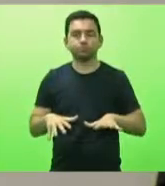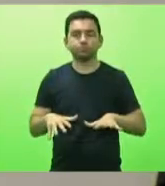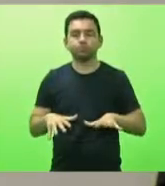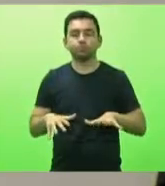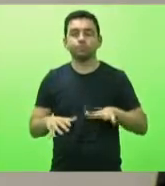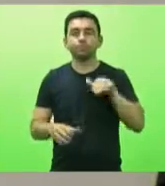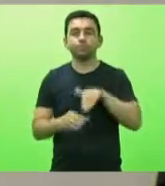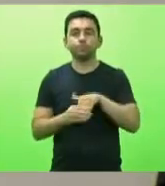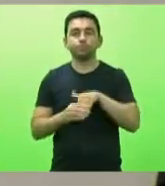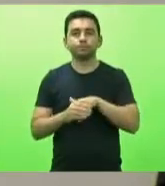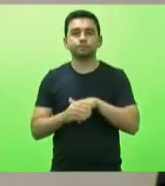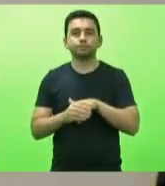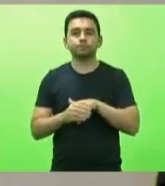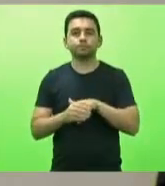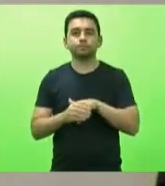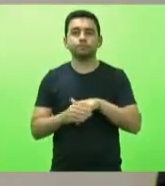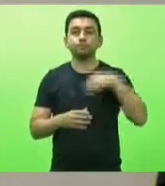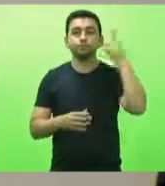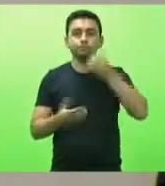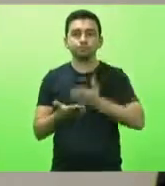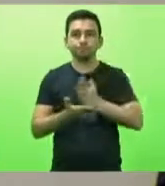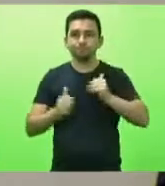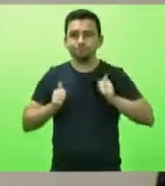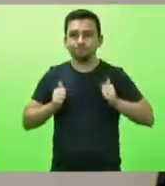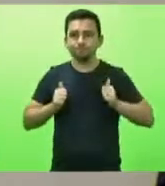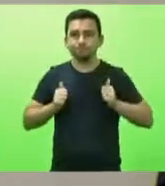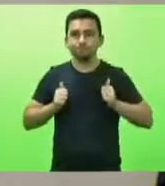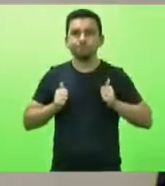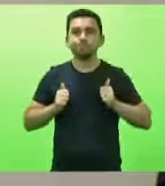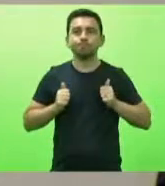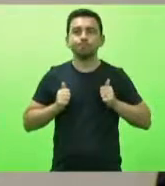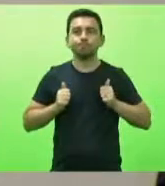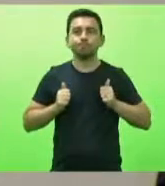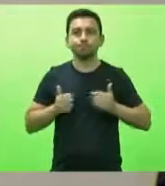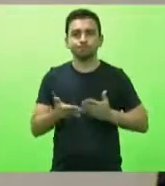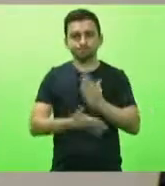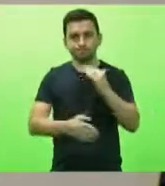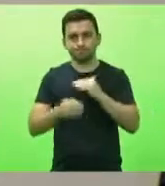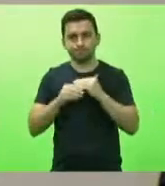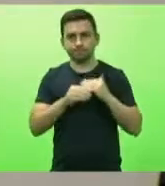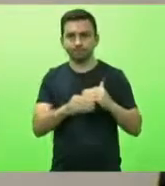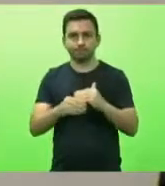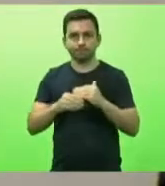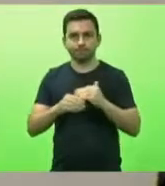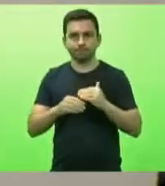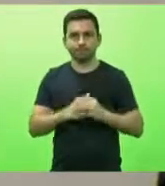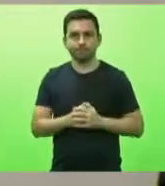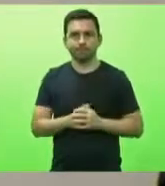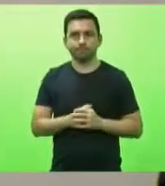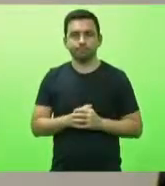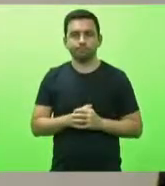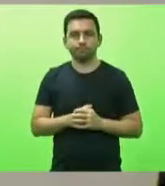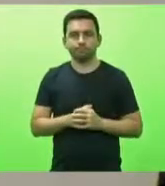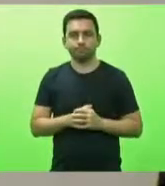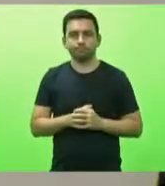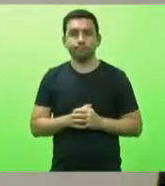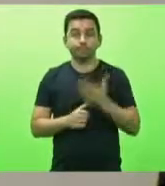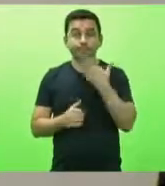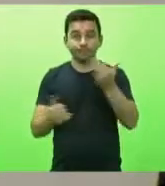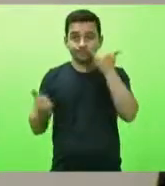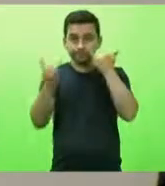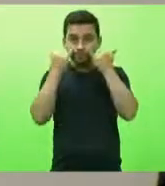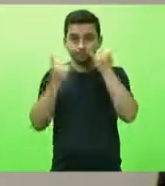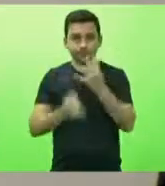em votação, deputados que aprovam, permaneça como se encontra. Aprovado por unanimidade, pedindo informação